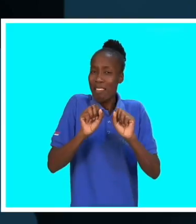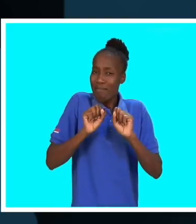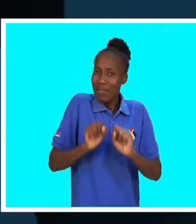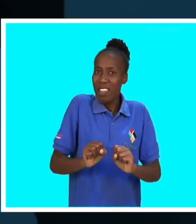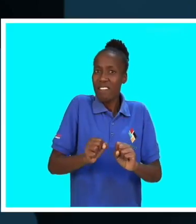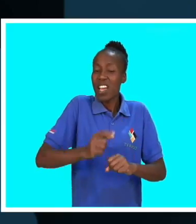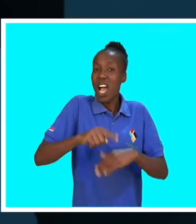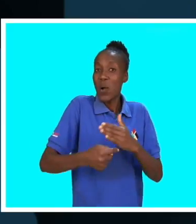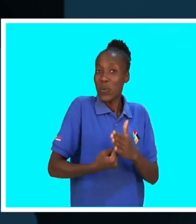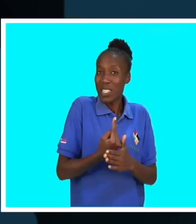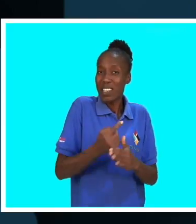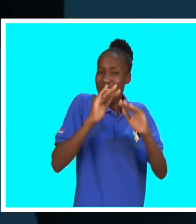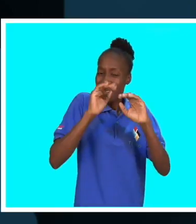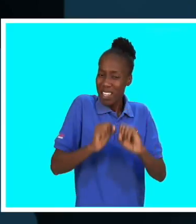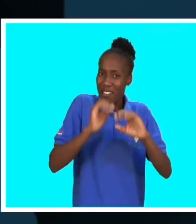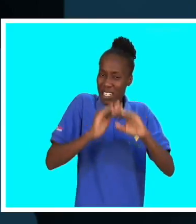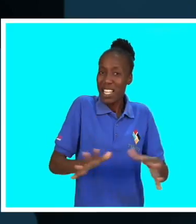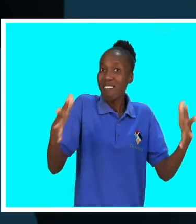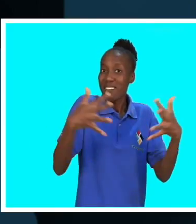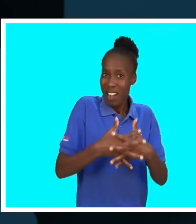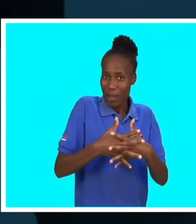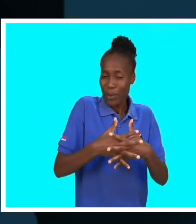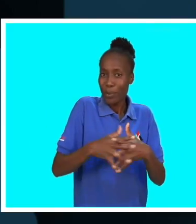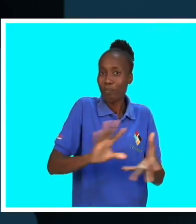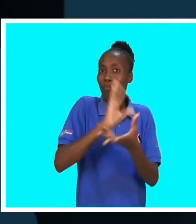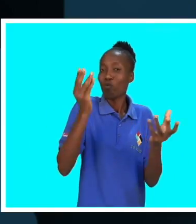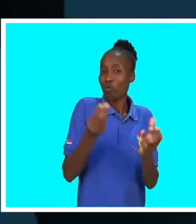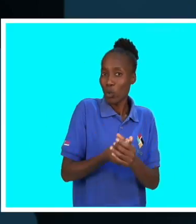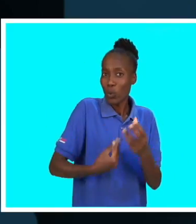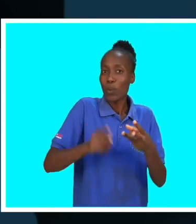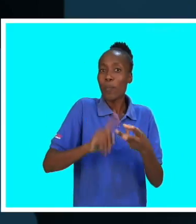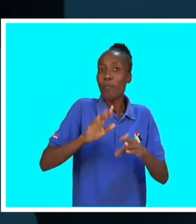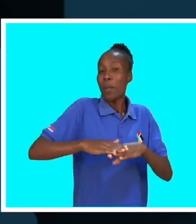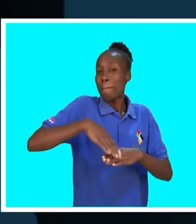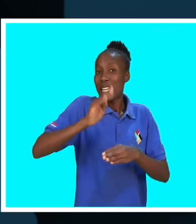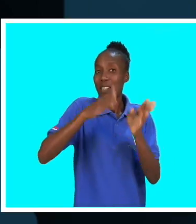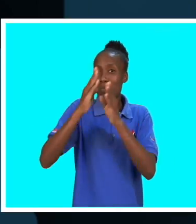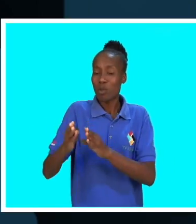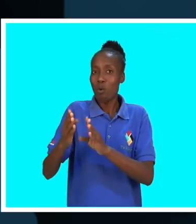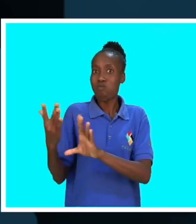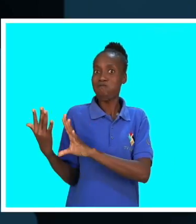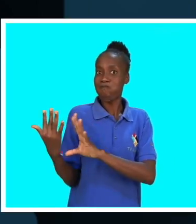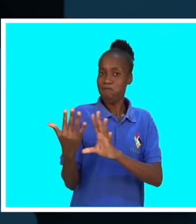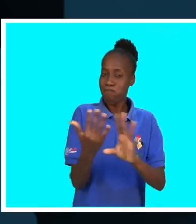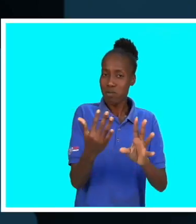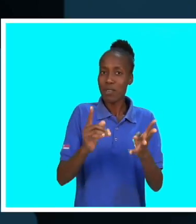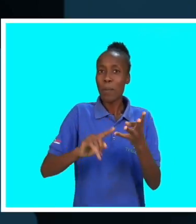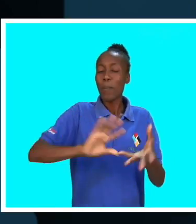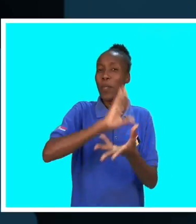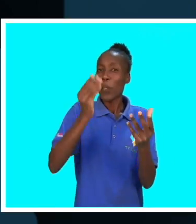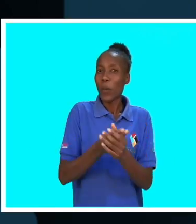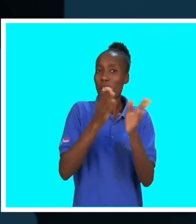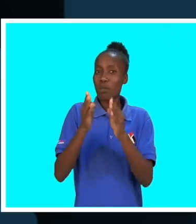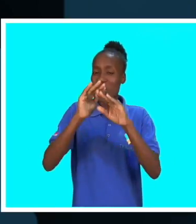obter a critérios claros e transparentes. Apelamos a uma maior abrangência e que todos os